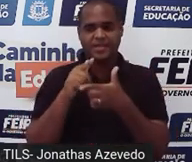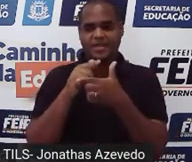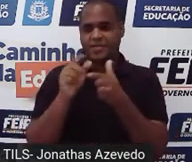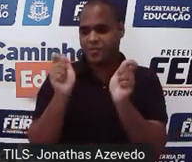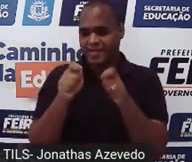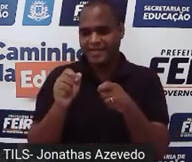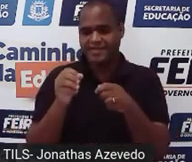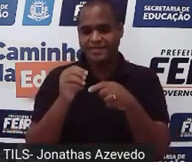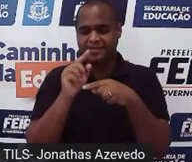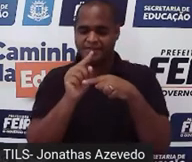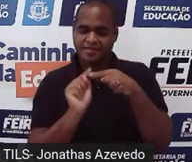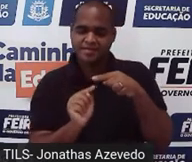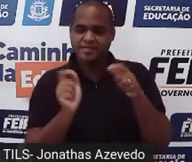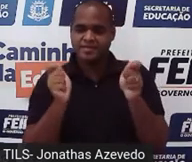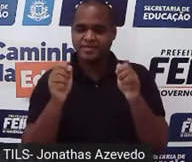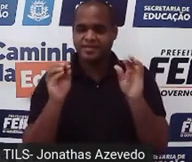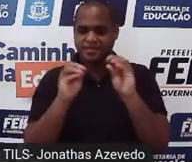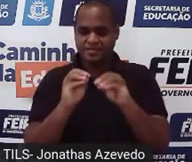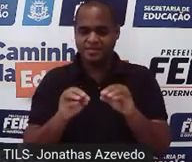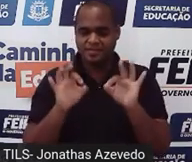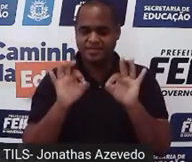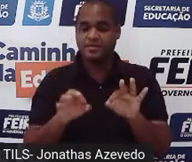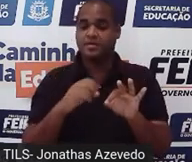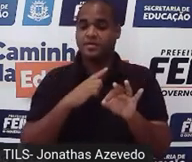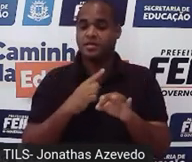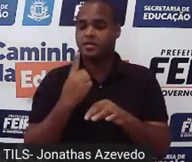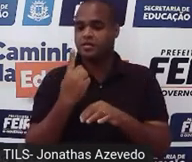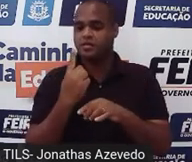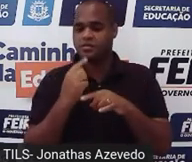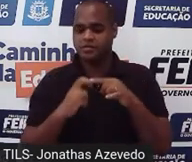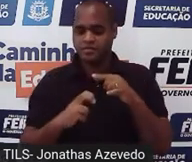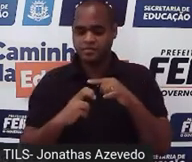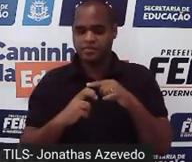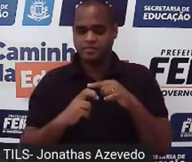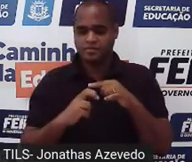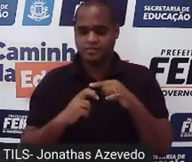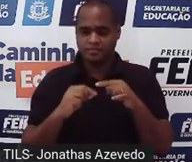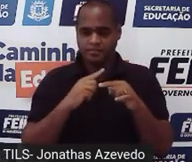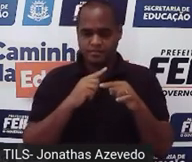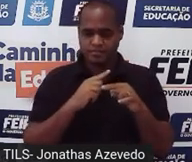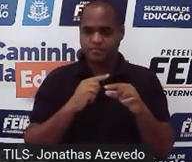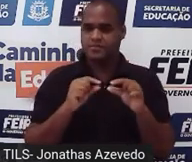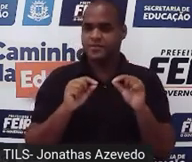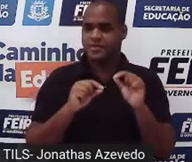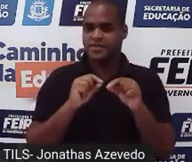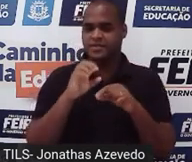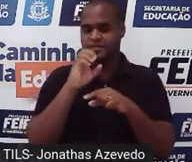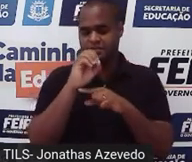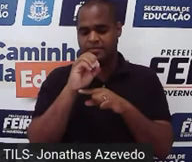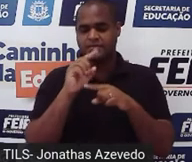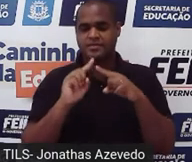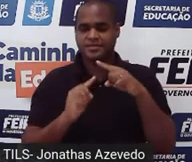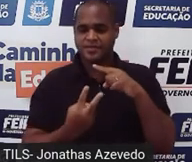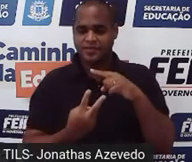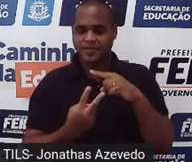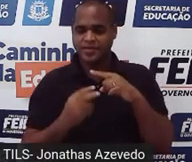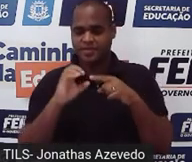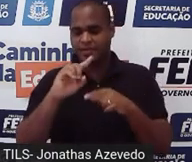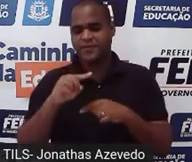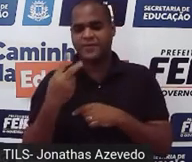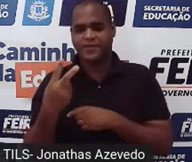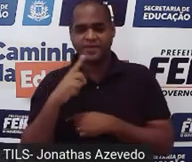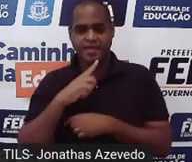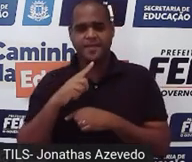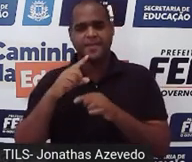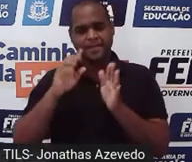colocando ali, Então, coloquei 1 quinto, que é 0,2, 0,2 é menor que 0,25,